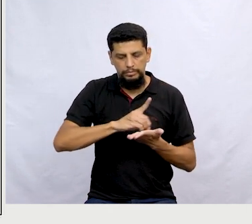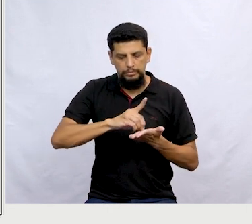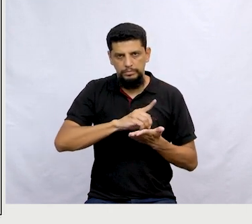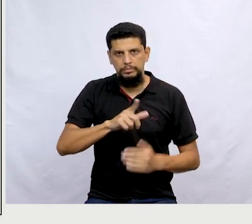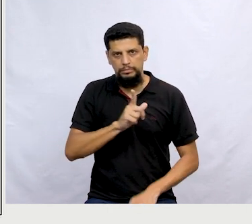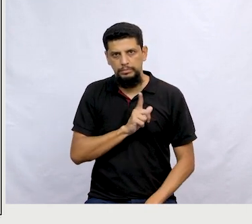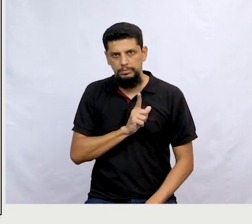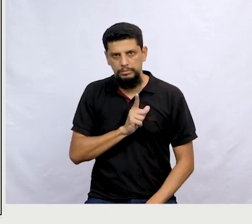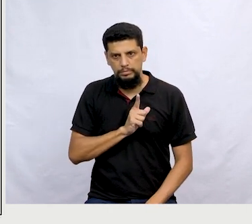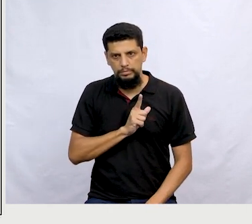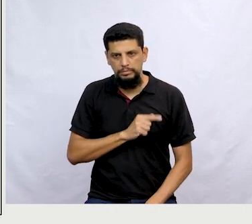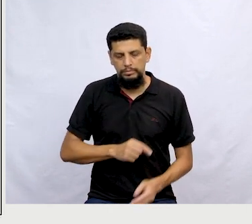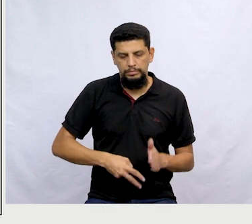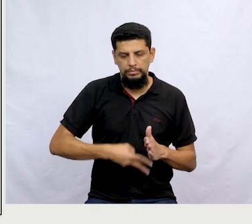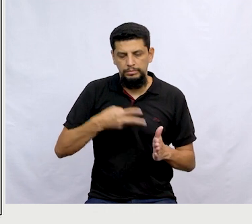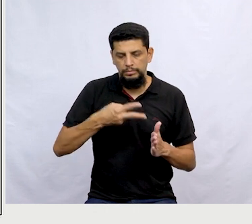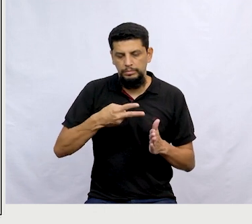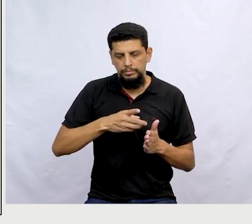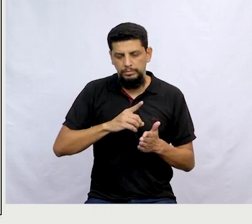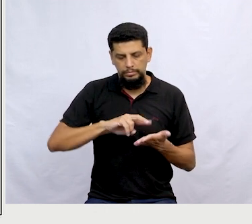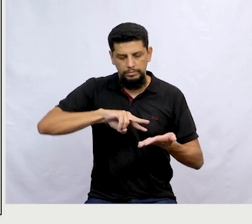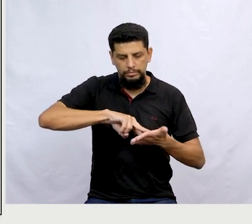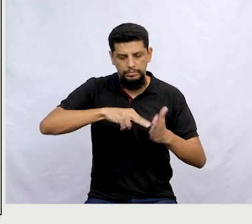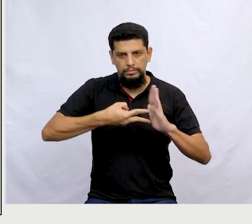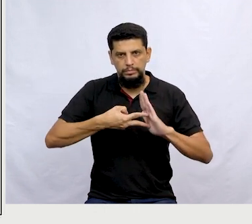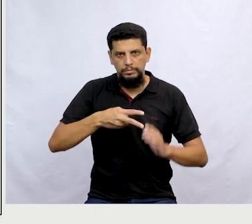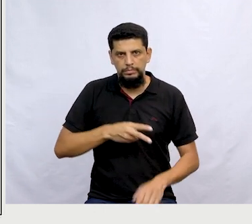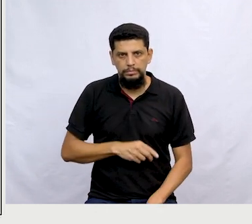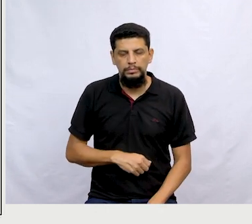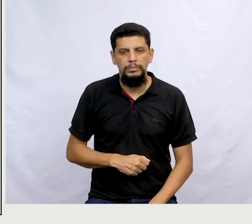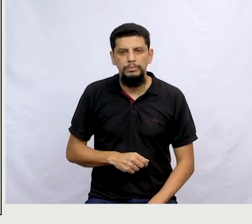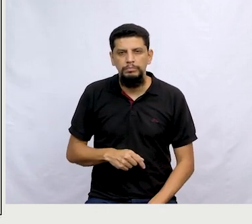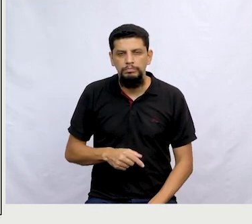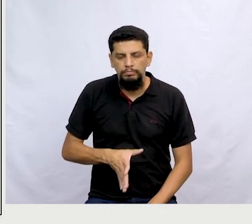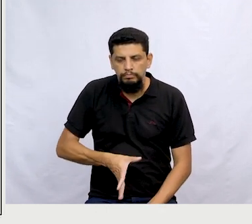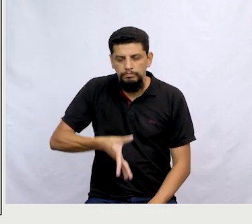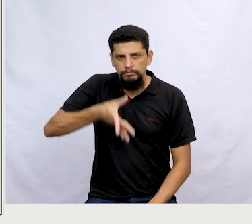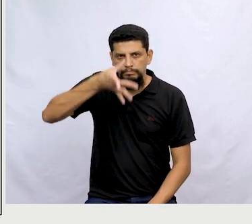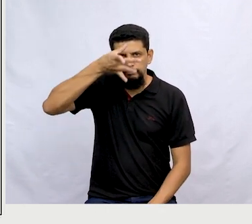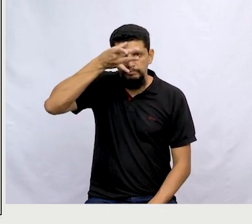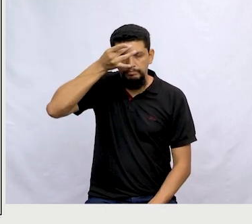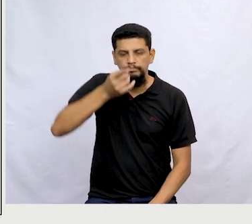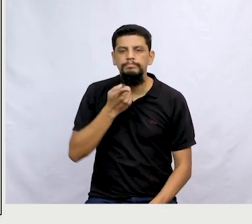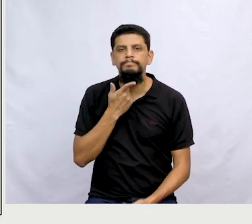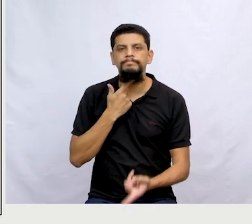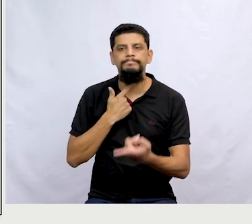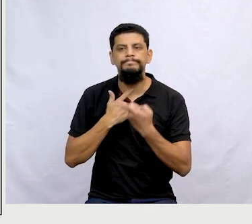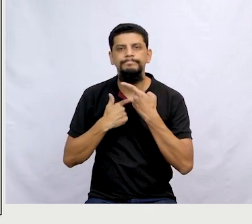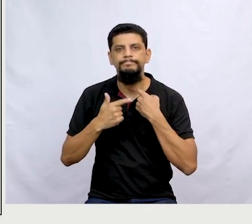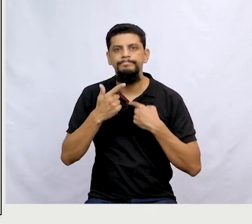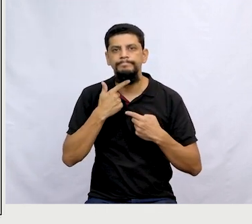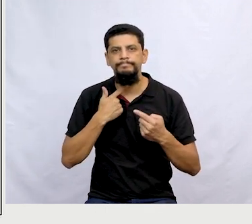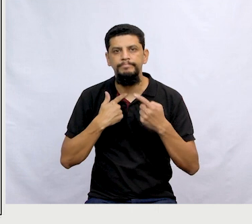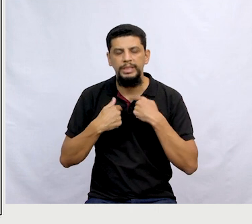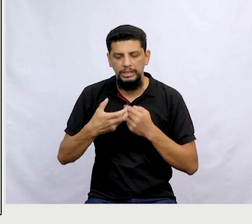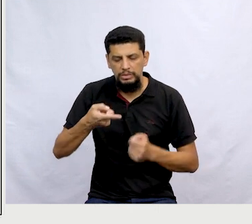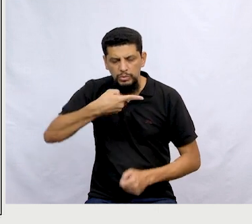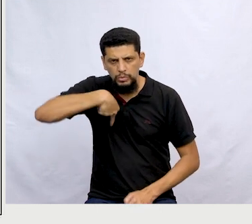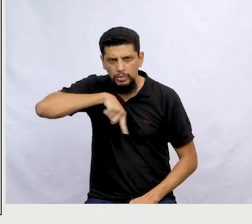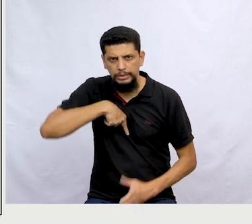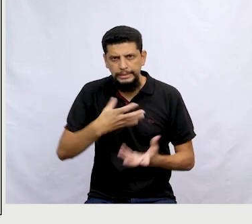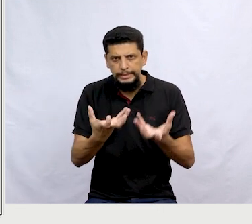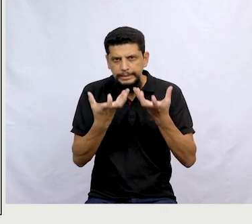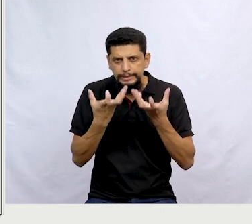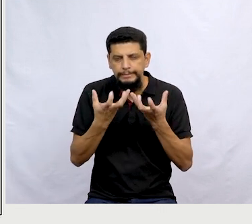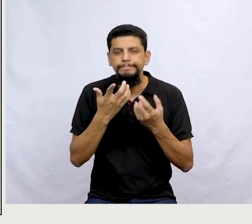trouxe para nós. Segundo significado. Forte aspiração. Desejo. Então, como eu falei, aquilo que nós queremos